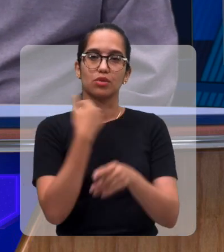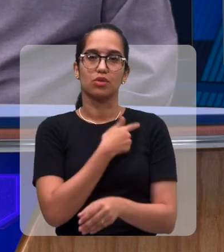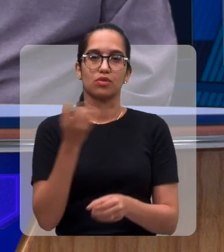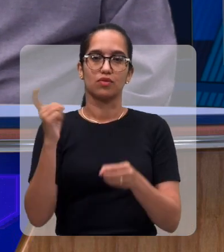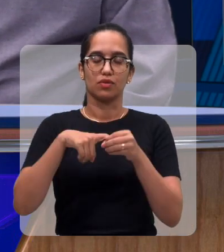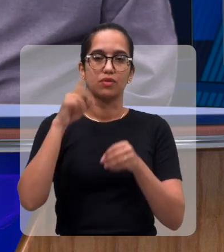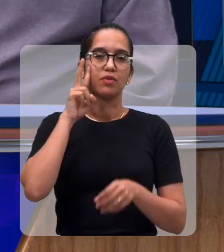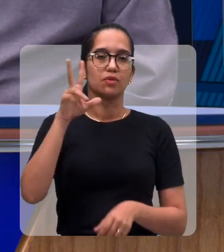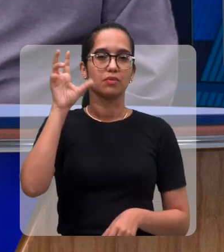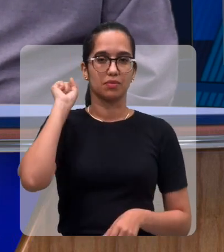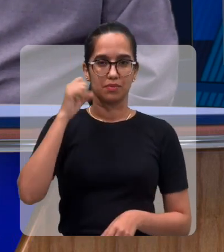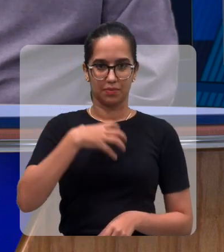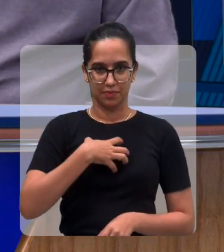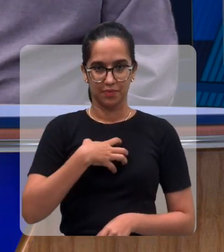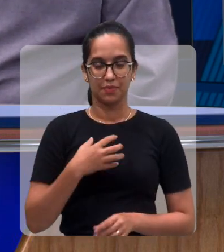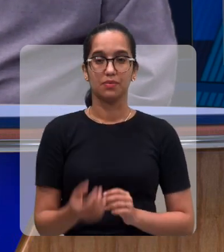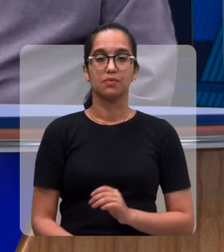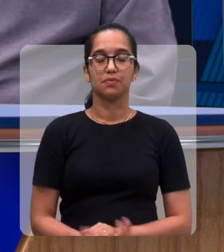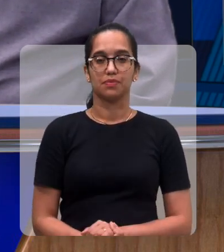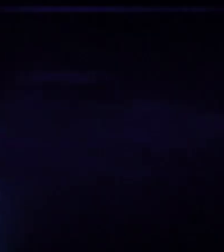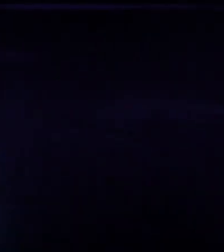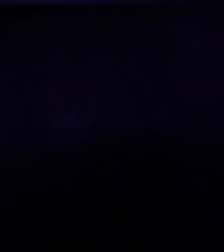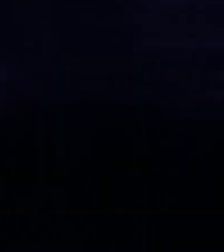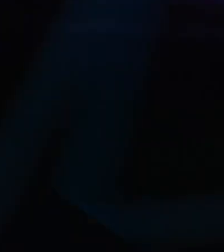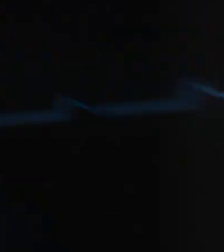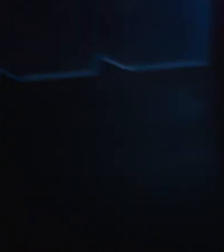estamos de volta no Ver, Ouvir, Sentir.